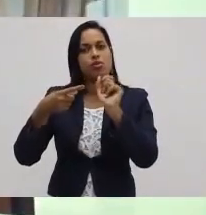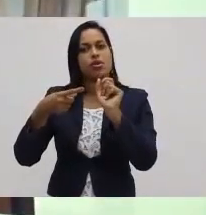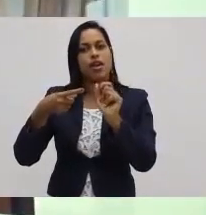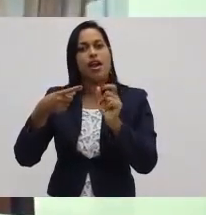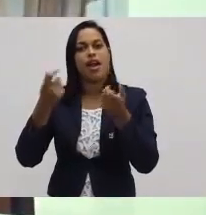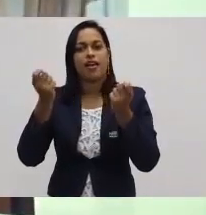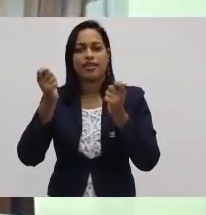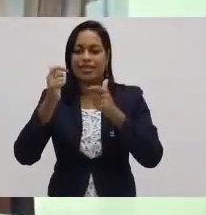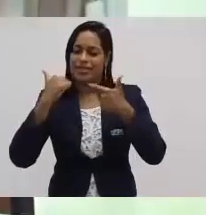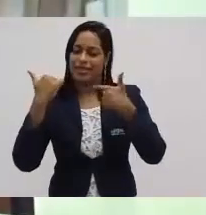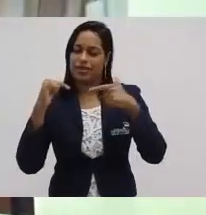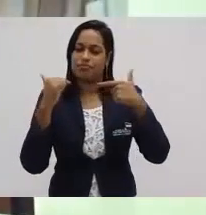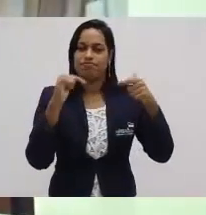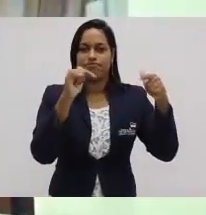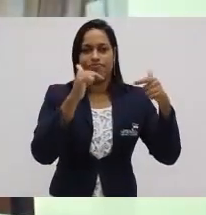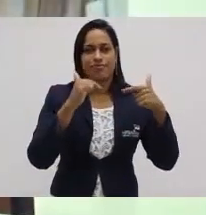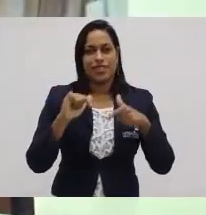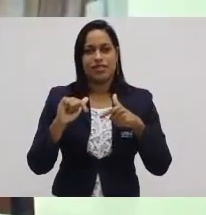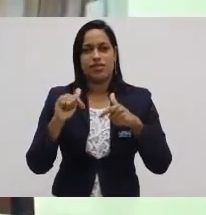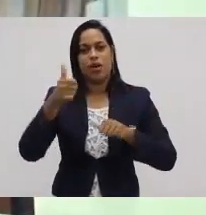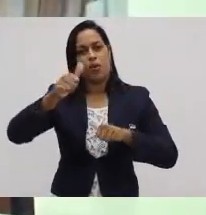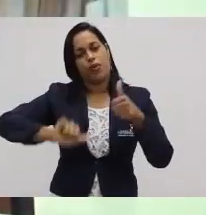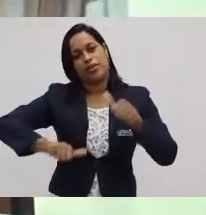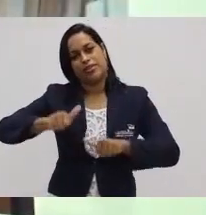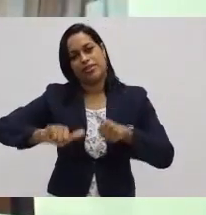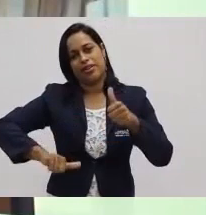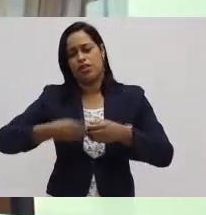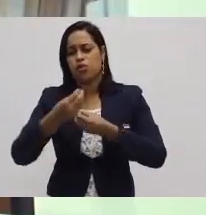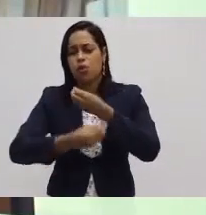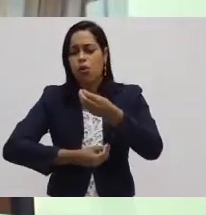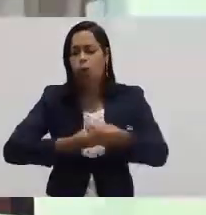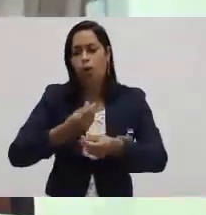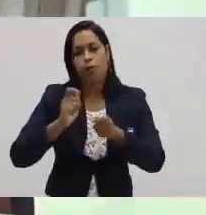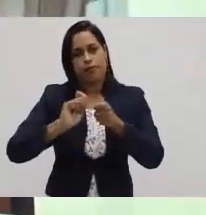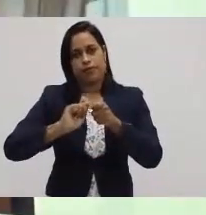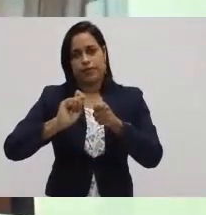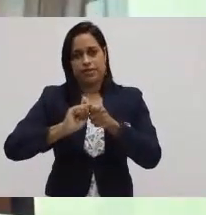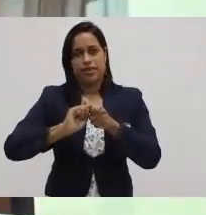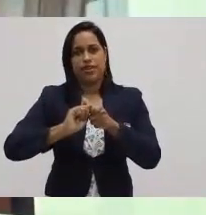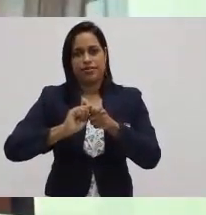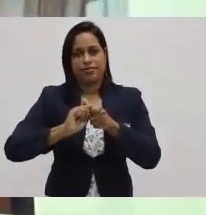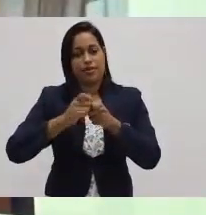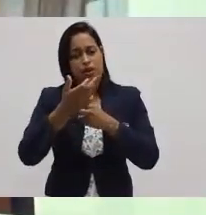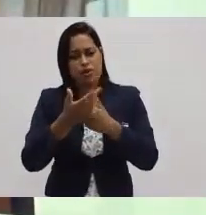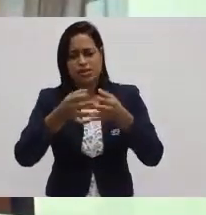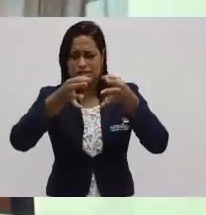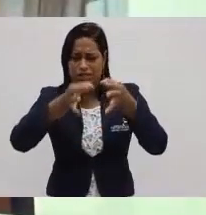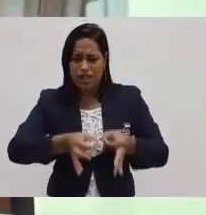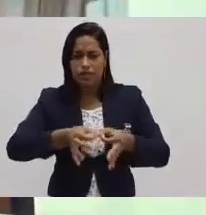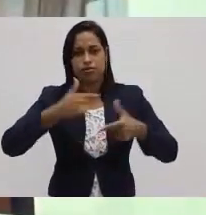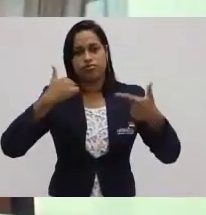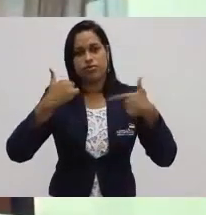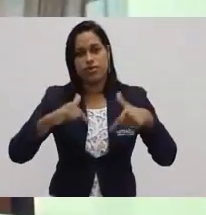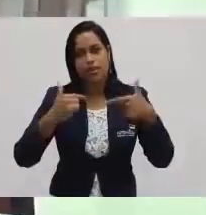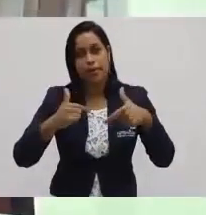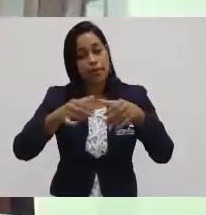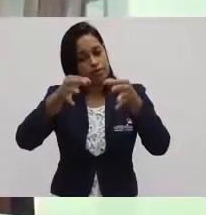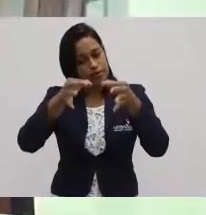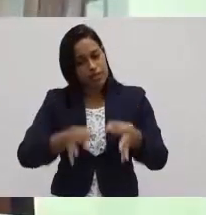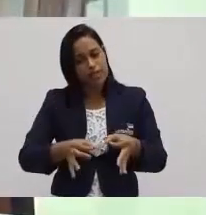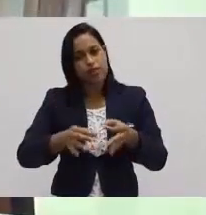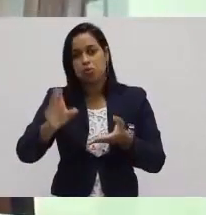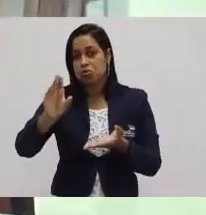eficiência, que trata de como fazer, de fazer a coisa certa, mas com menos